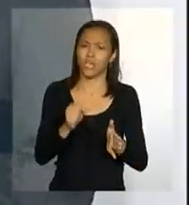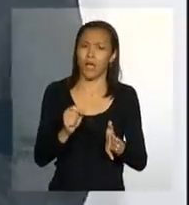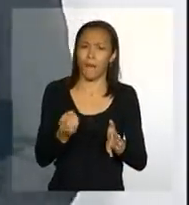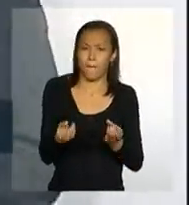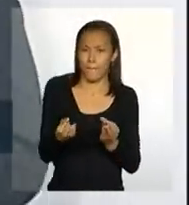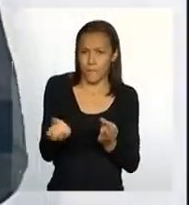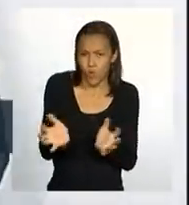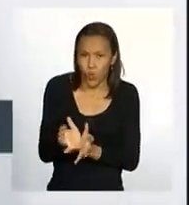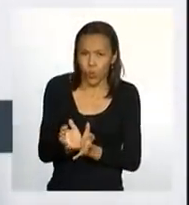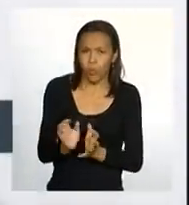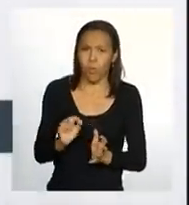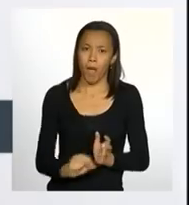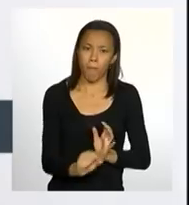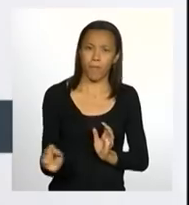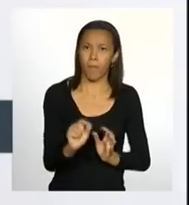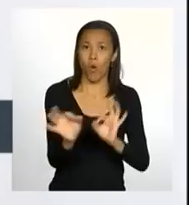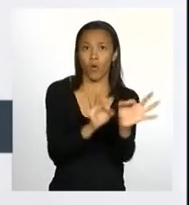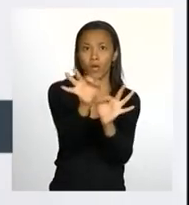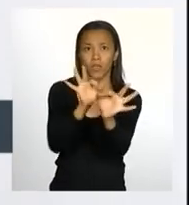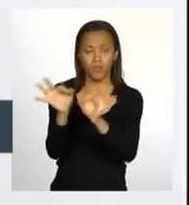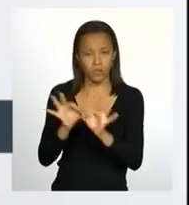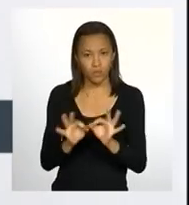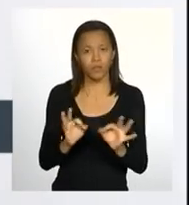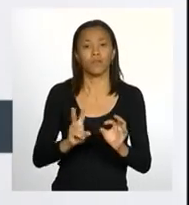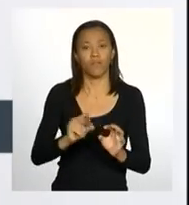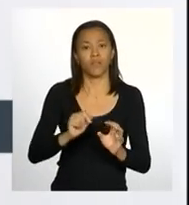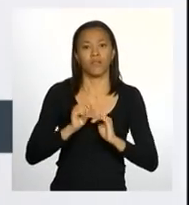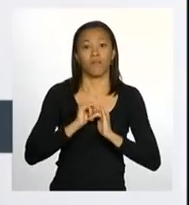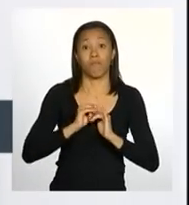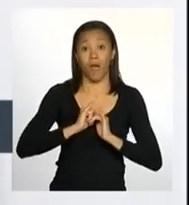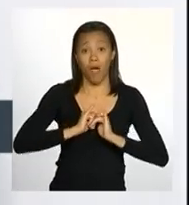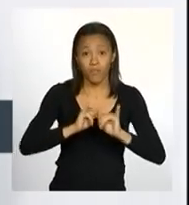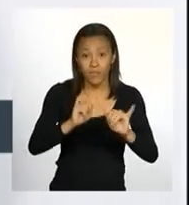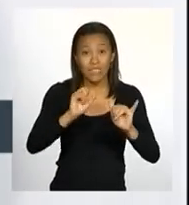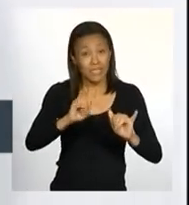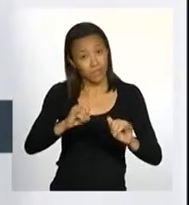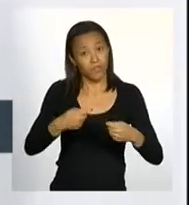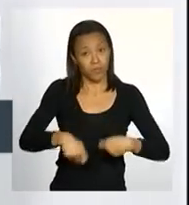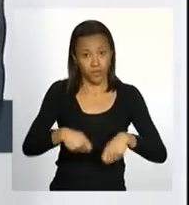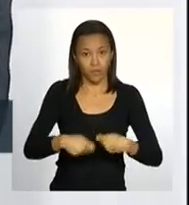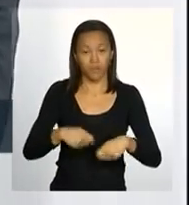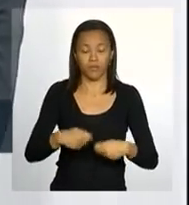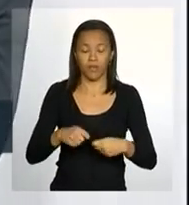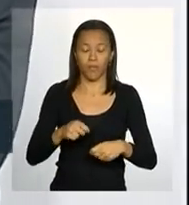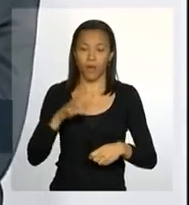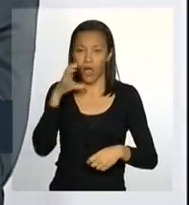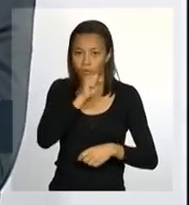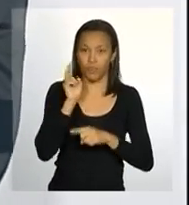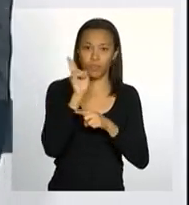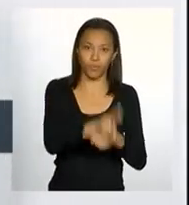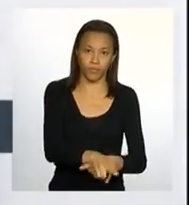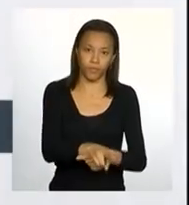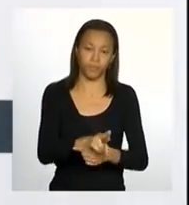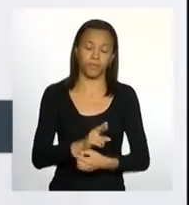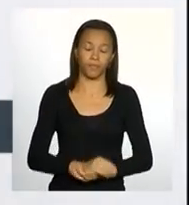comitês estaduais a partir desse momento para ser acionado se necessário para as ações de resgate e resposta.